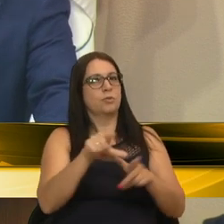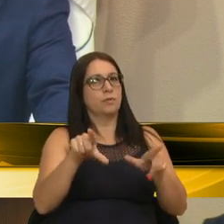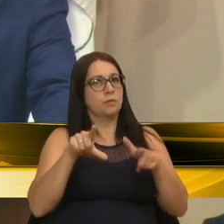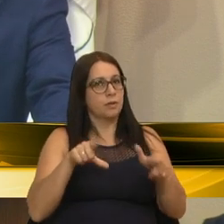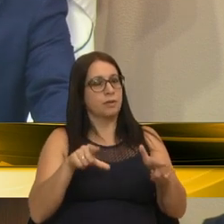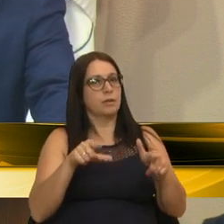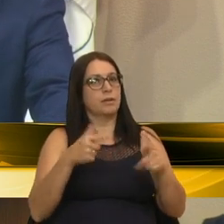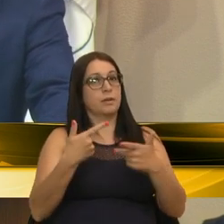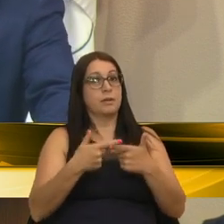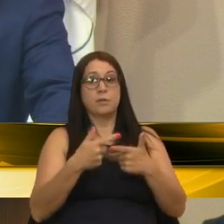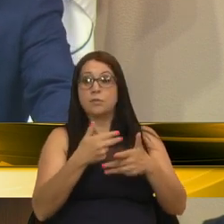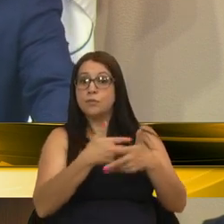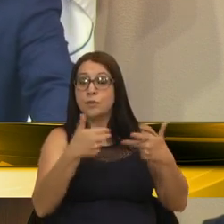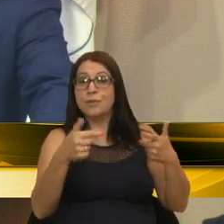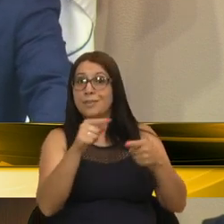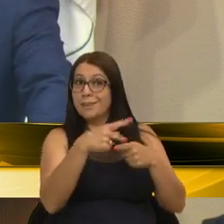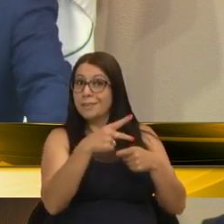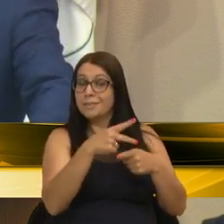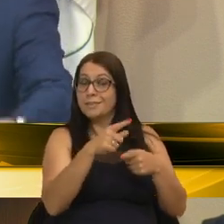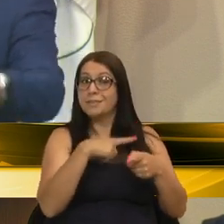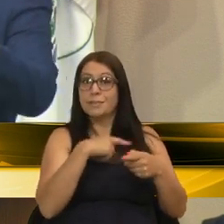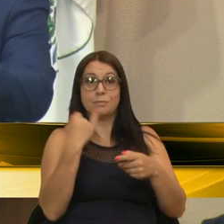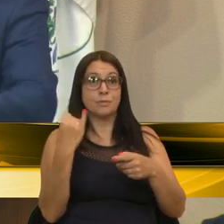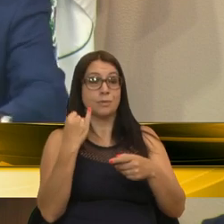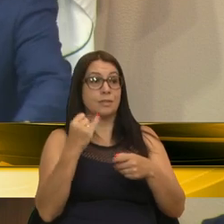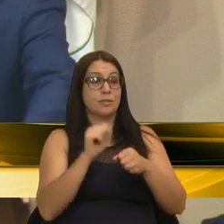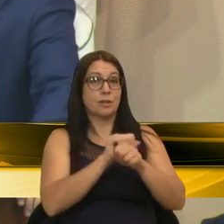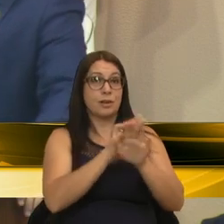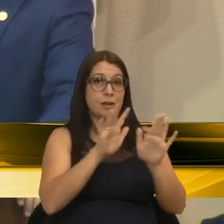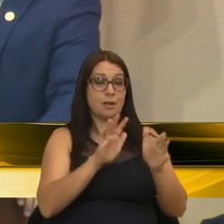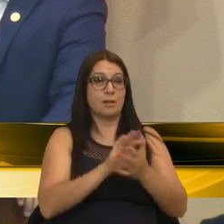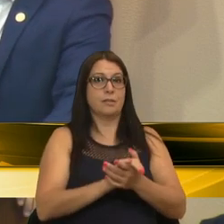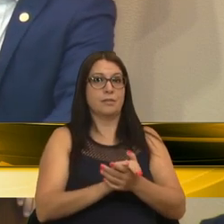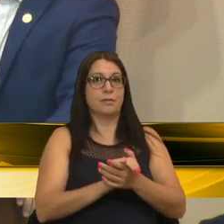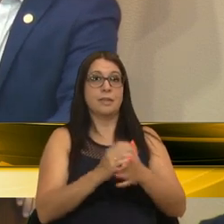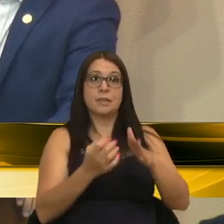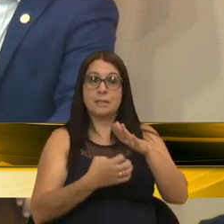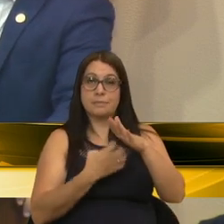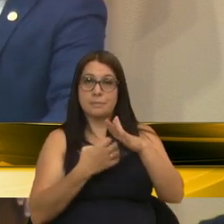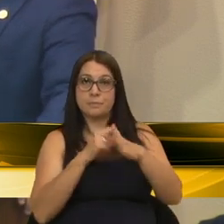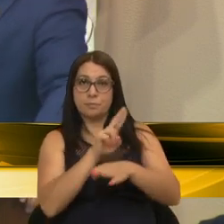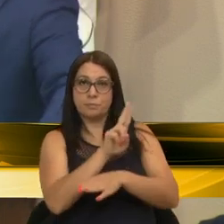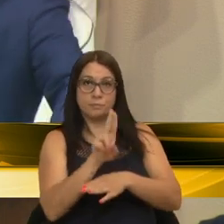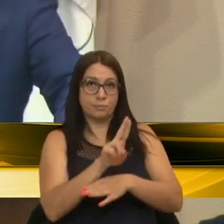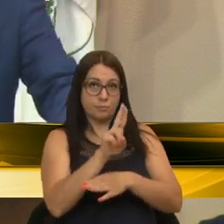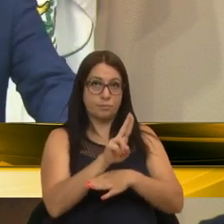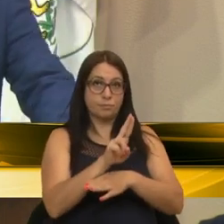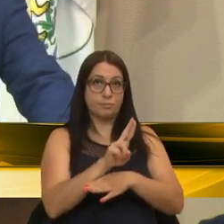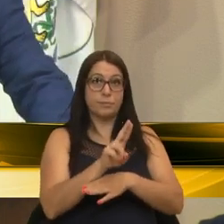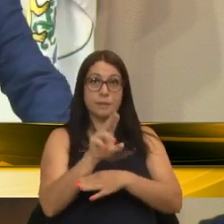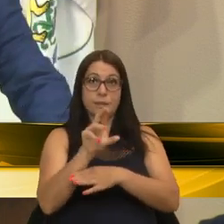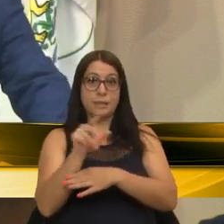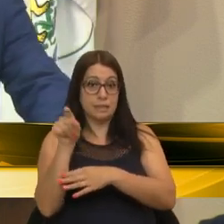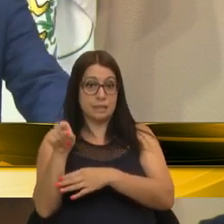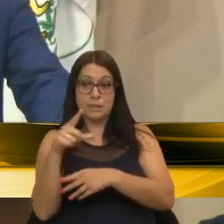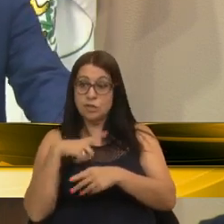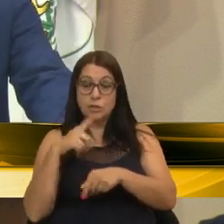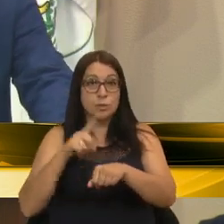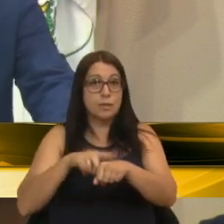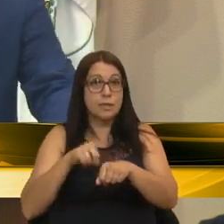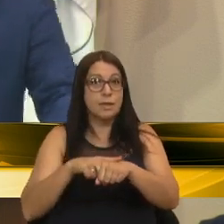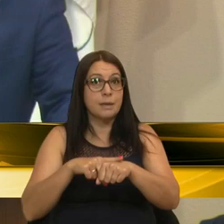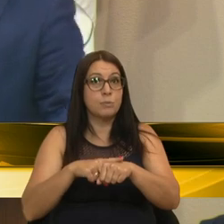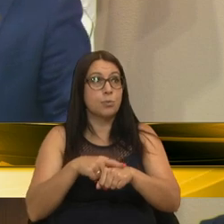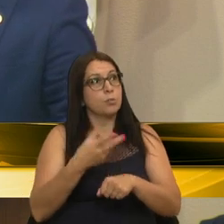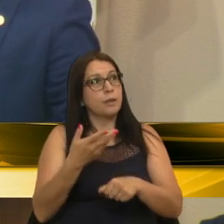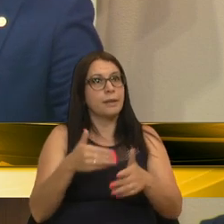com várias dessas situações todas. E é importante deixar bem claro que as empresas que utilizavam o espaço da incubadora, elas tinham um tempo determinado, no máximo,